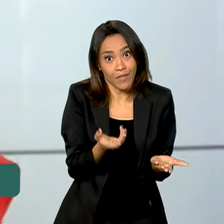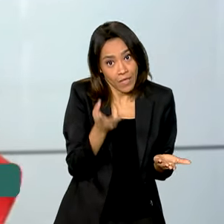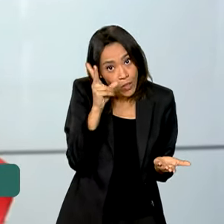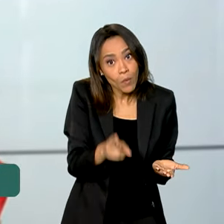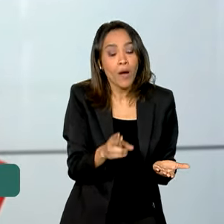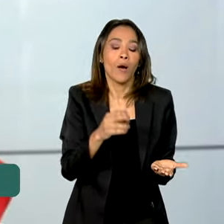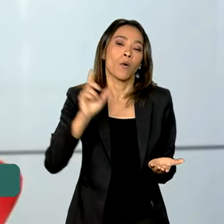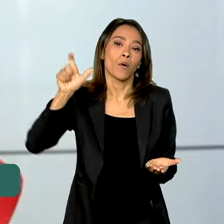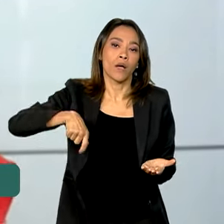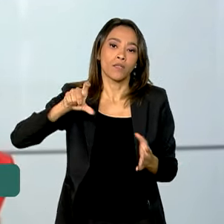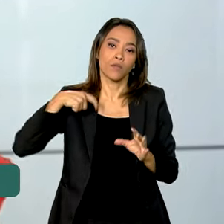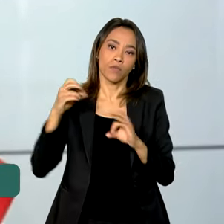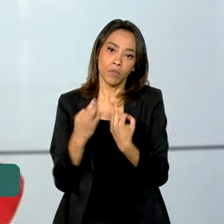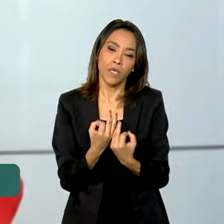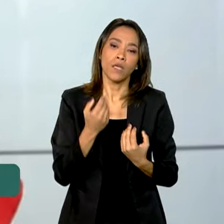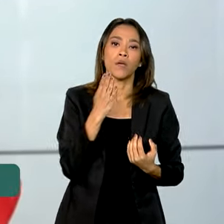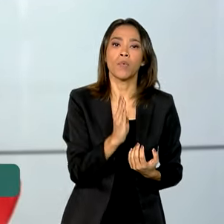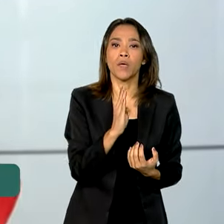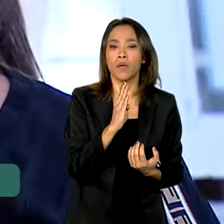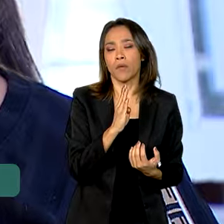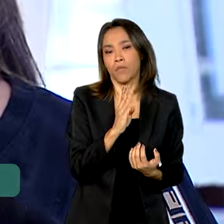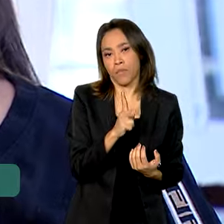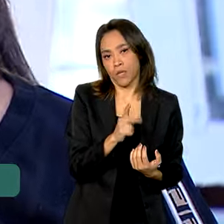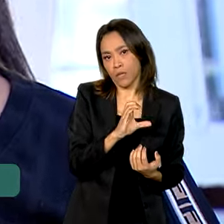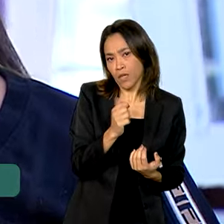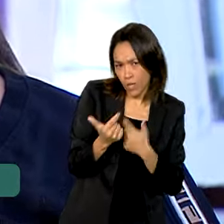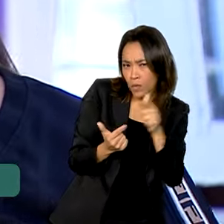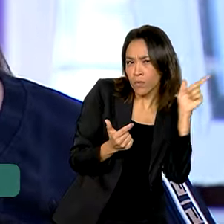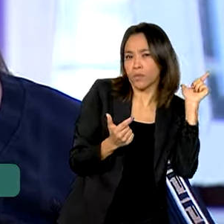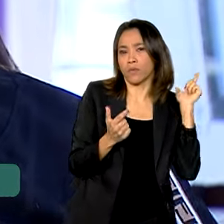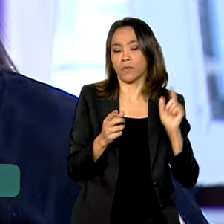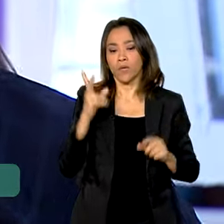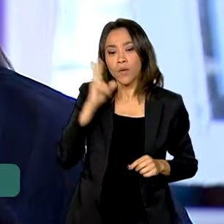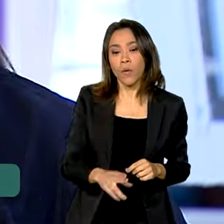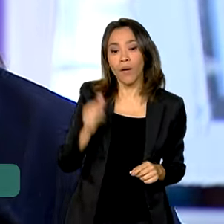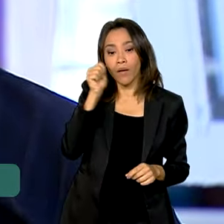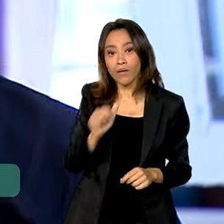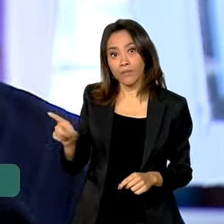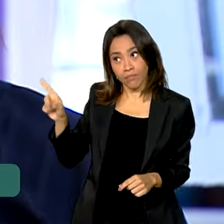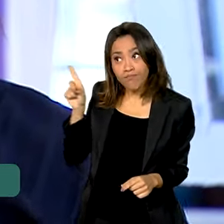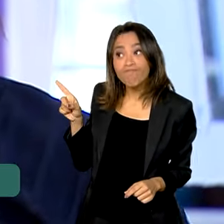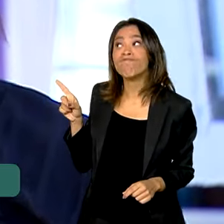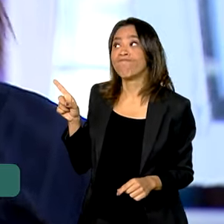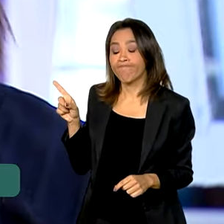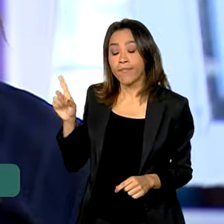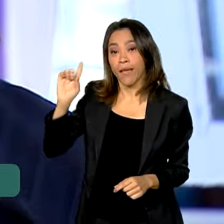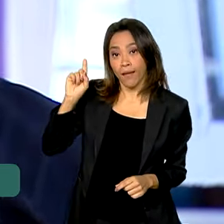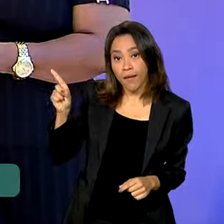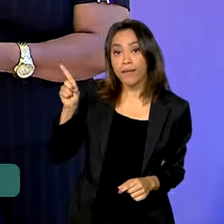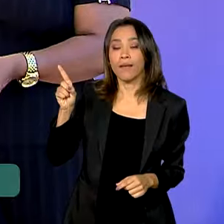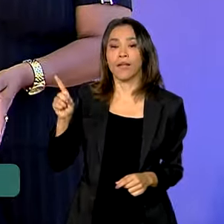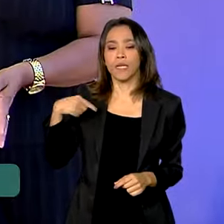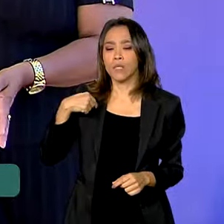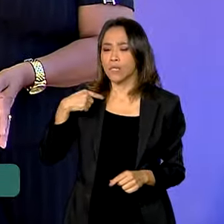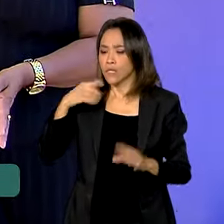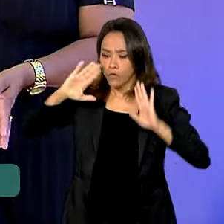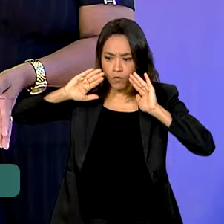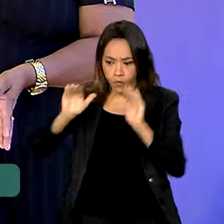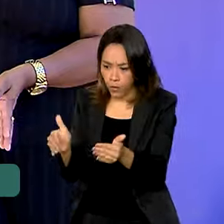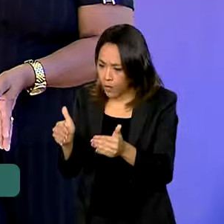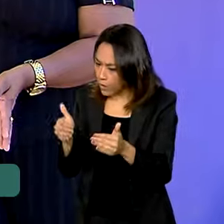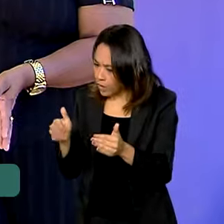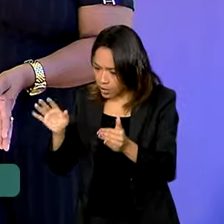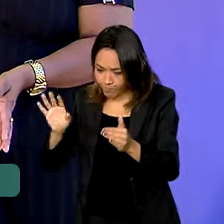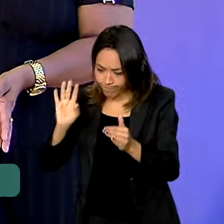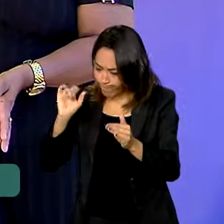o Bolsa Família, o BPC e outras transferências. É assim com a Marlene, que dedica a vida exclusivamente para cuidar da filha,